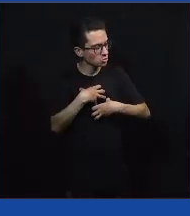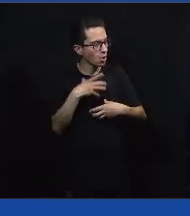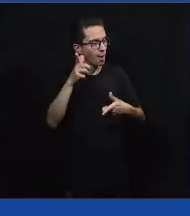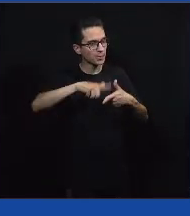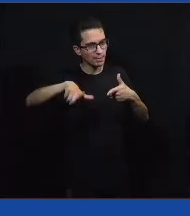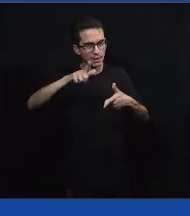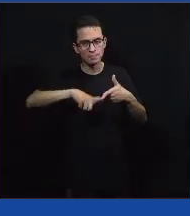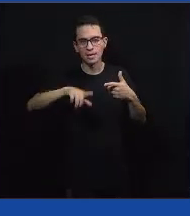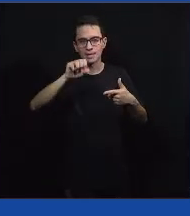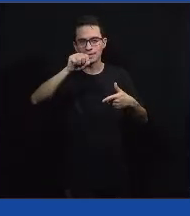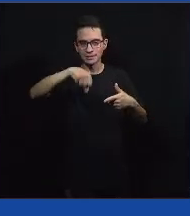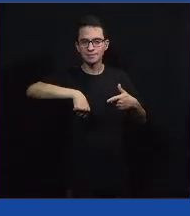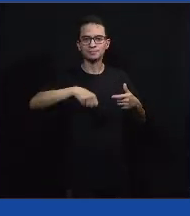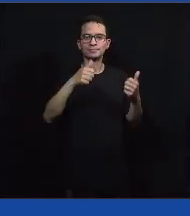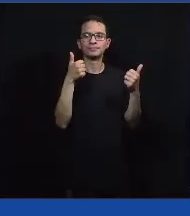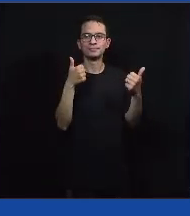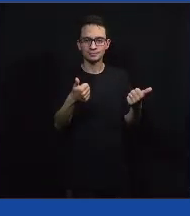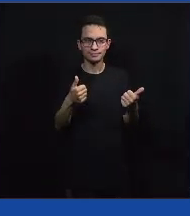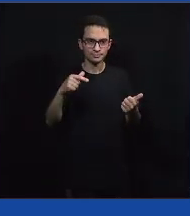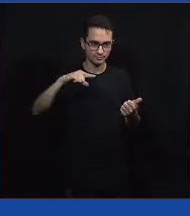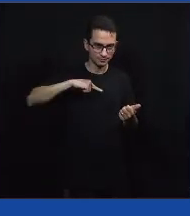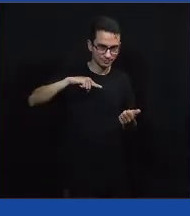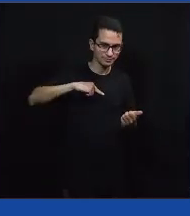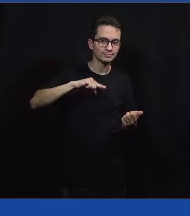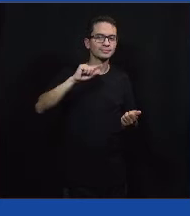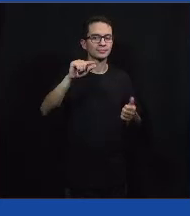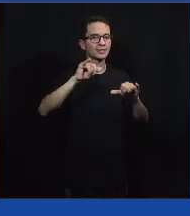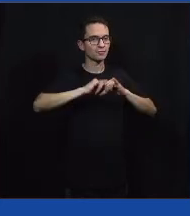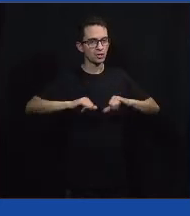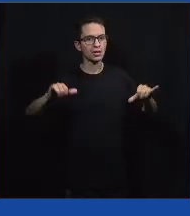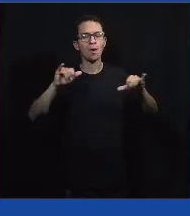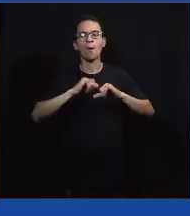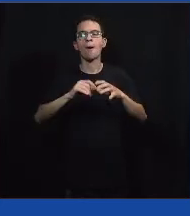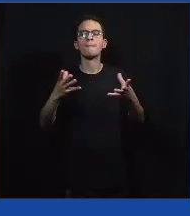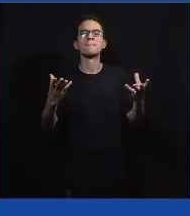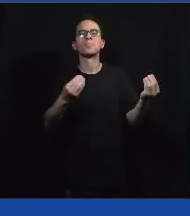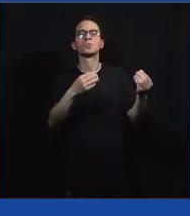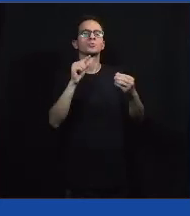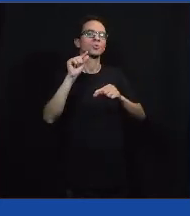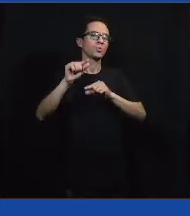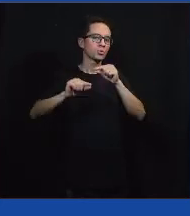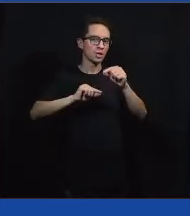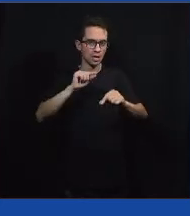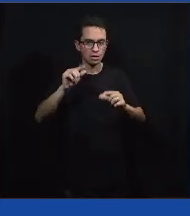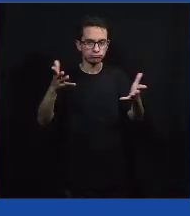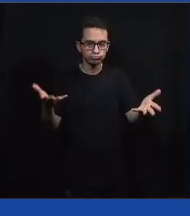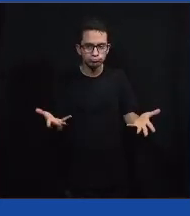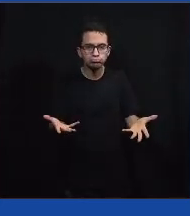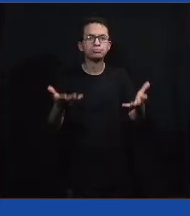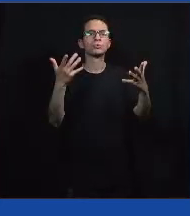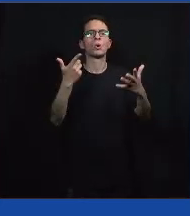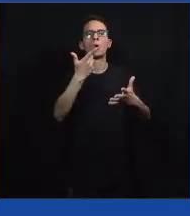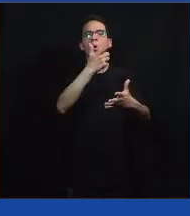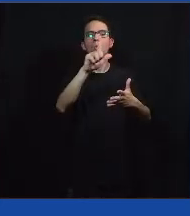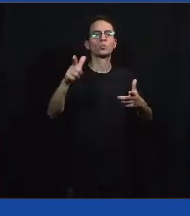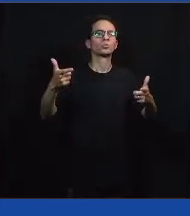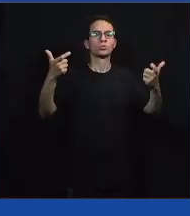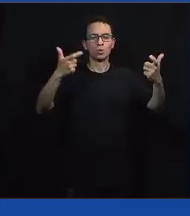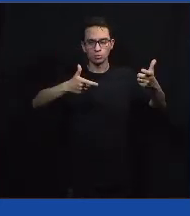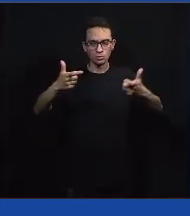e a gente ainda não vê tanta divulgação, tanta mobilização de outros entes da sociedade